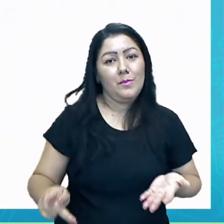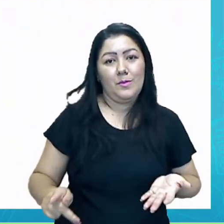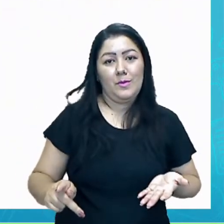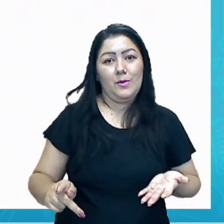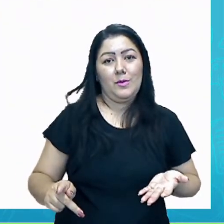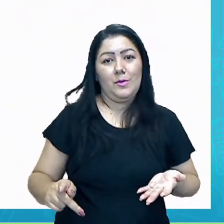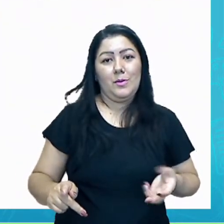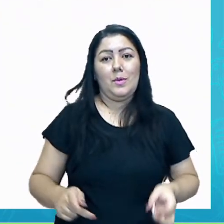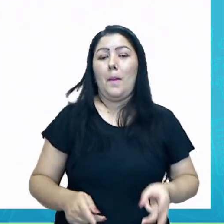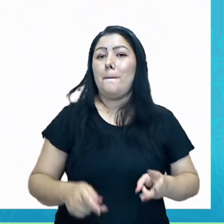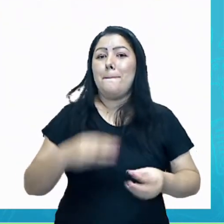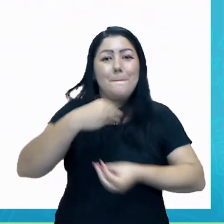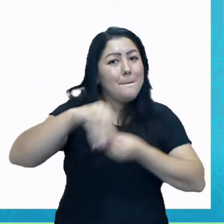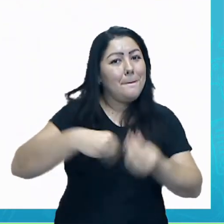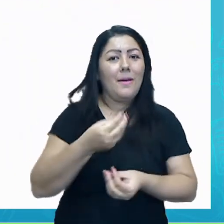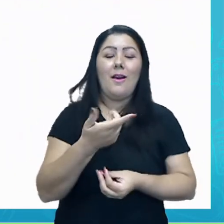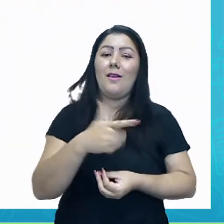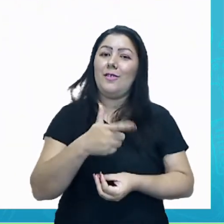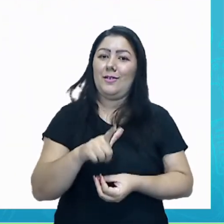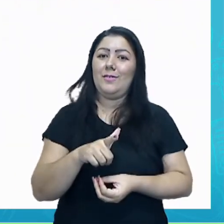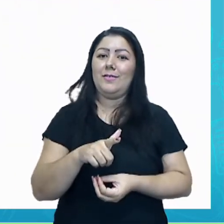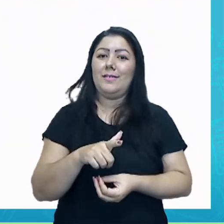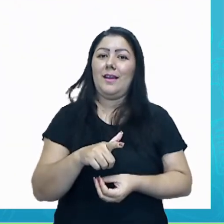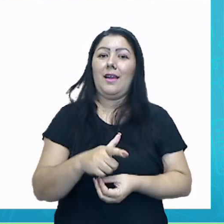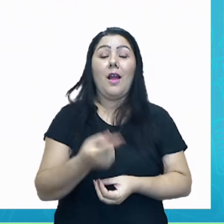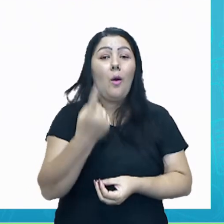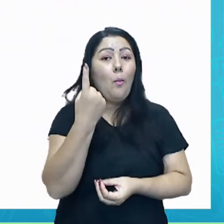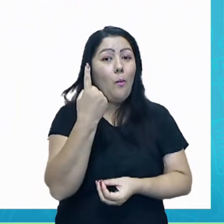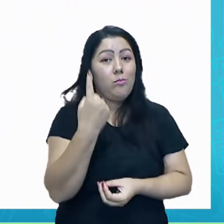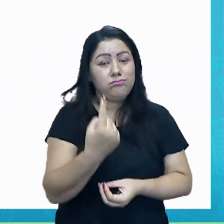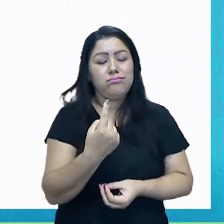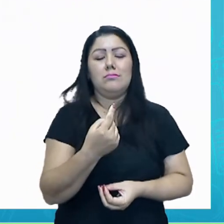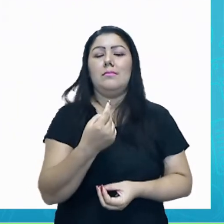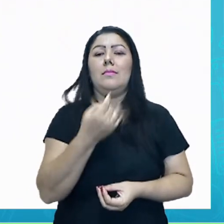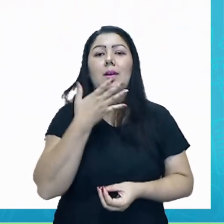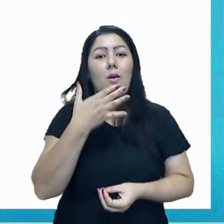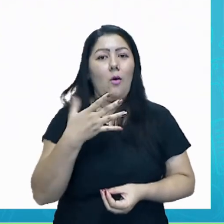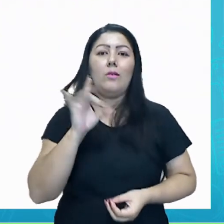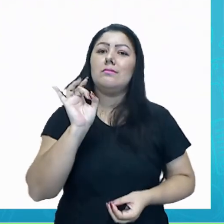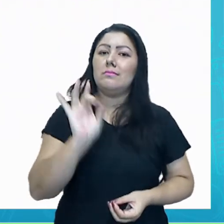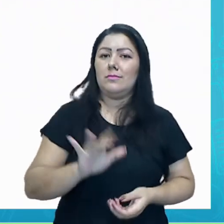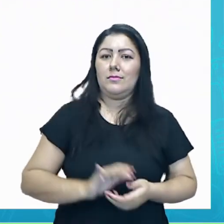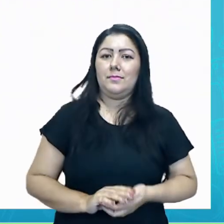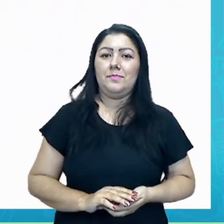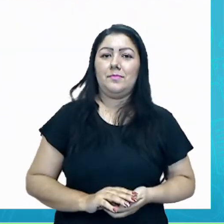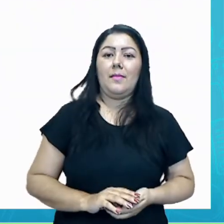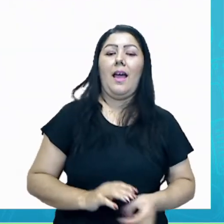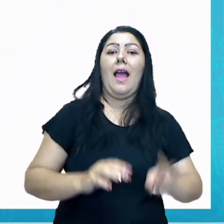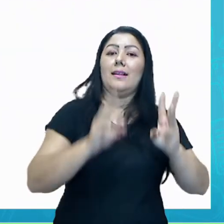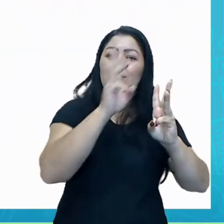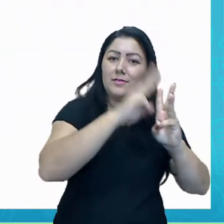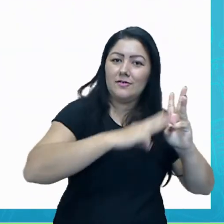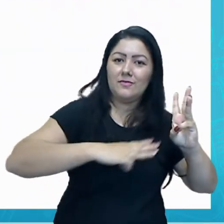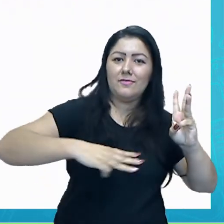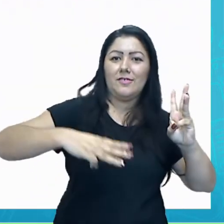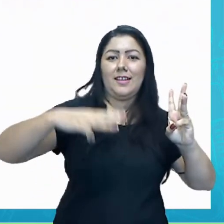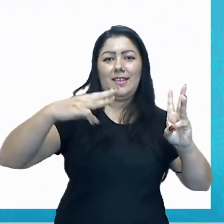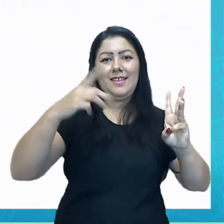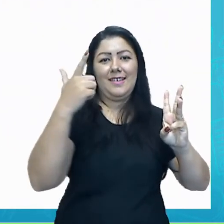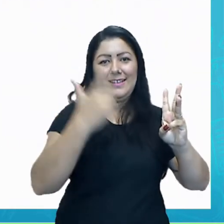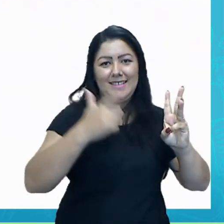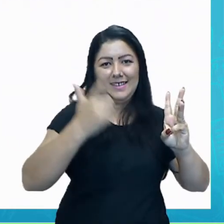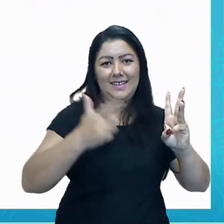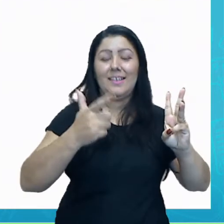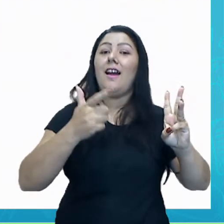cor. É claro que tem as suas variações. Que é aí que vem as cores secundárias e as cores terciárias.